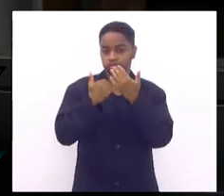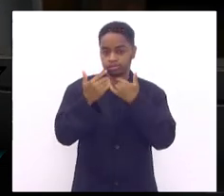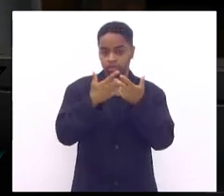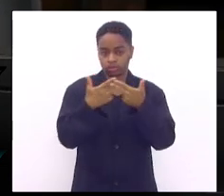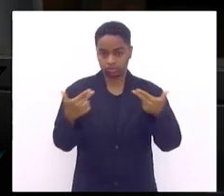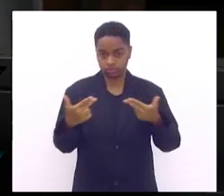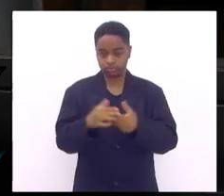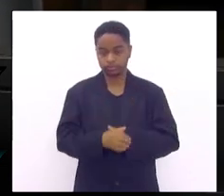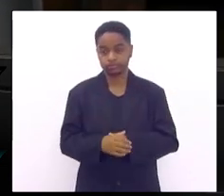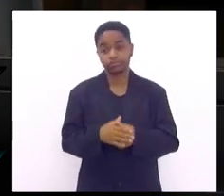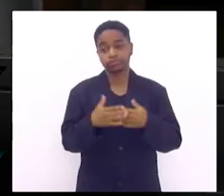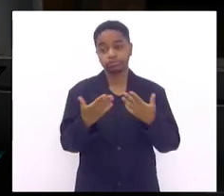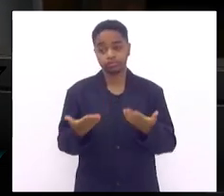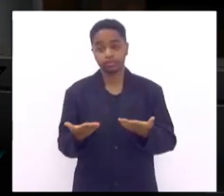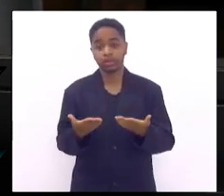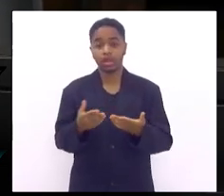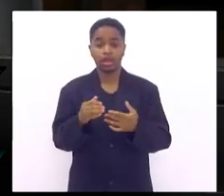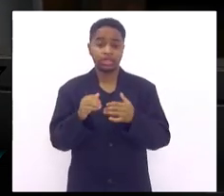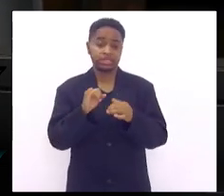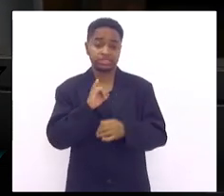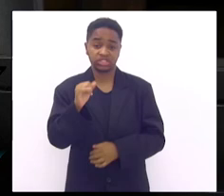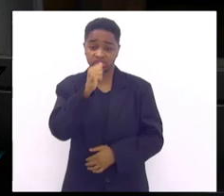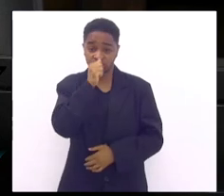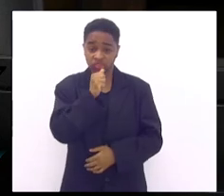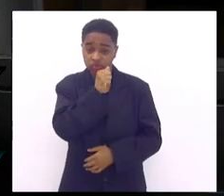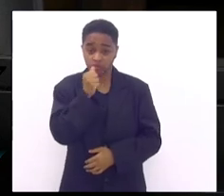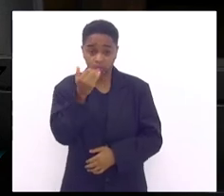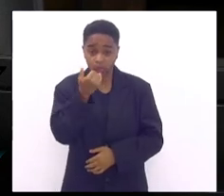então não é um fator ainda que em jejum não é um fator